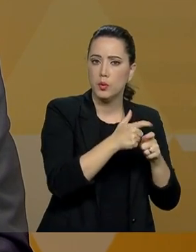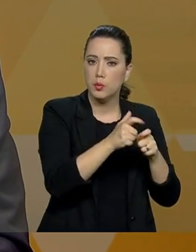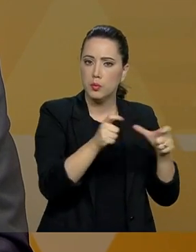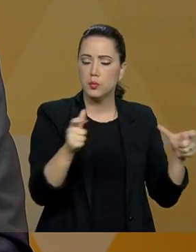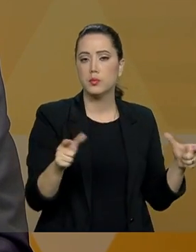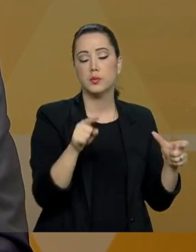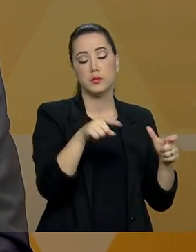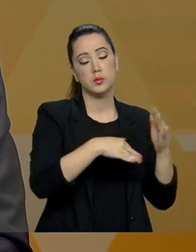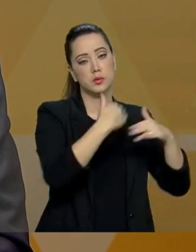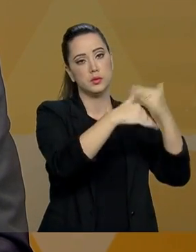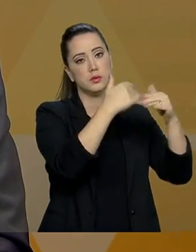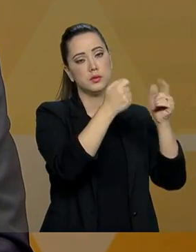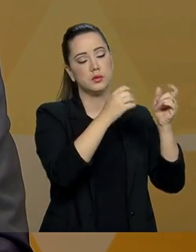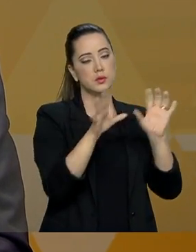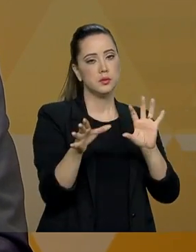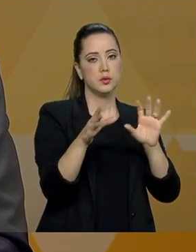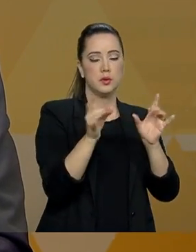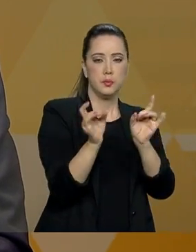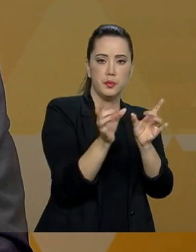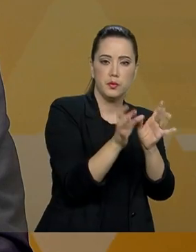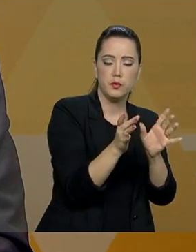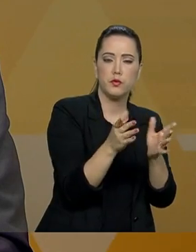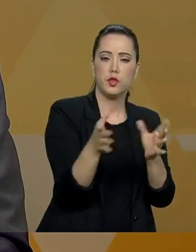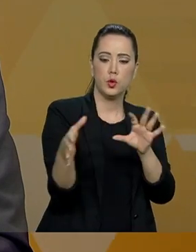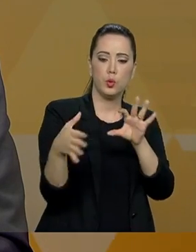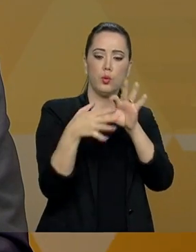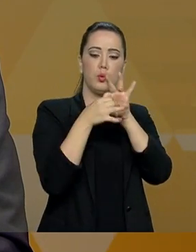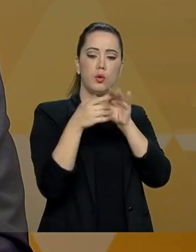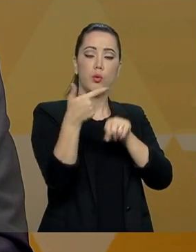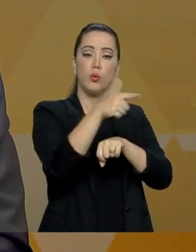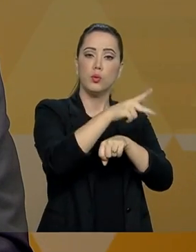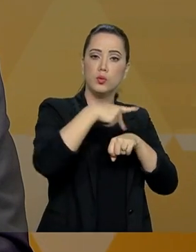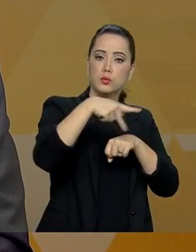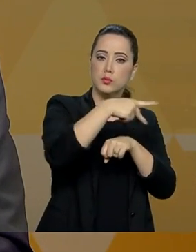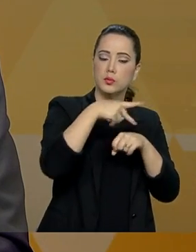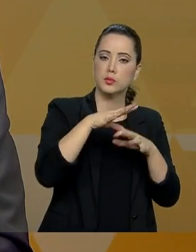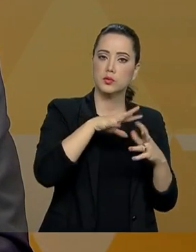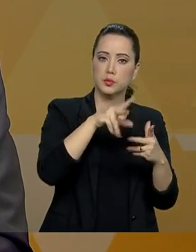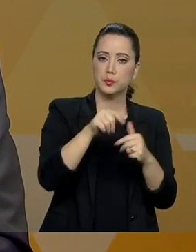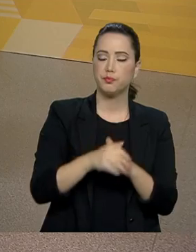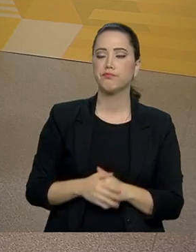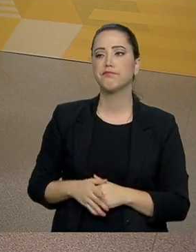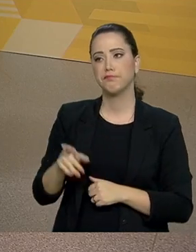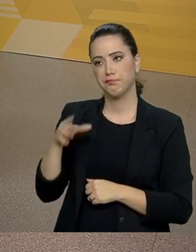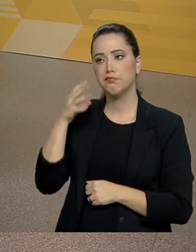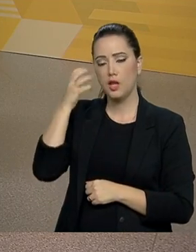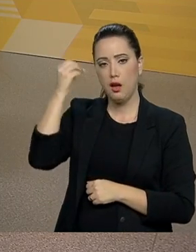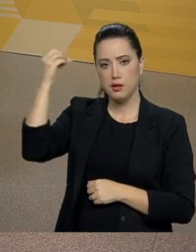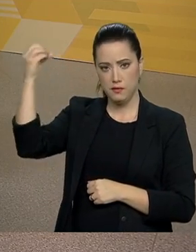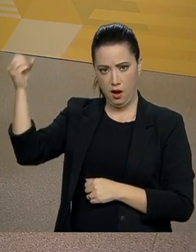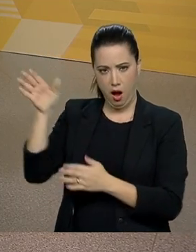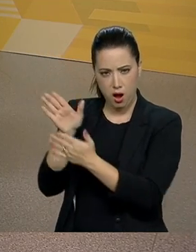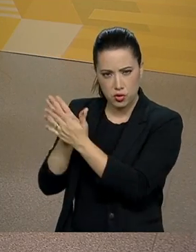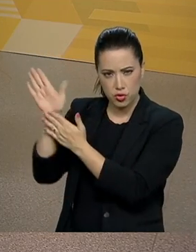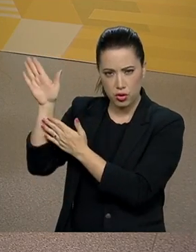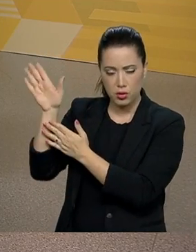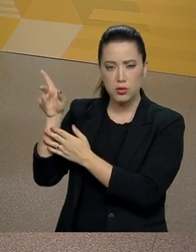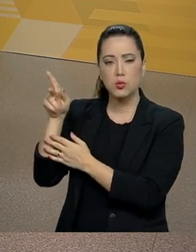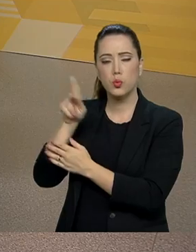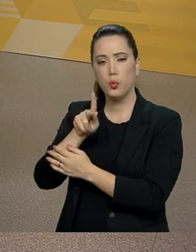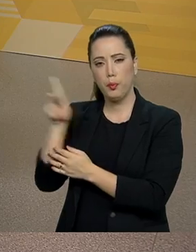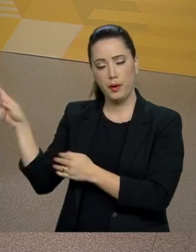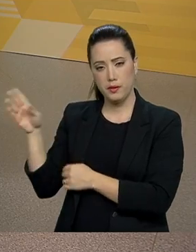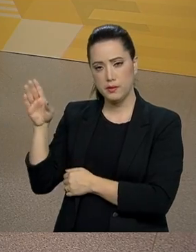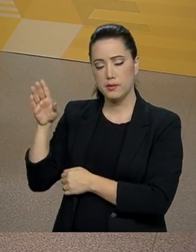crescimento econômico e a maior integração com outros países do mundo. As viagens do presidente Jair Bolsonaro tiveram muito esse sentido também